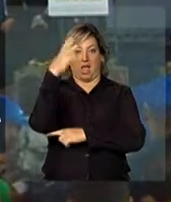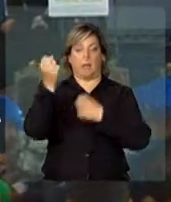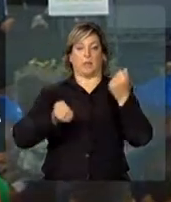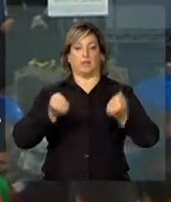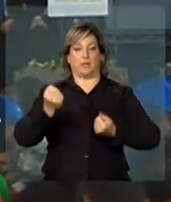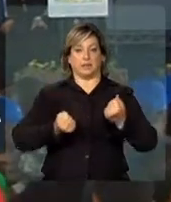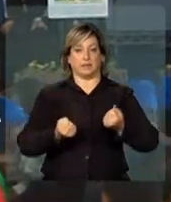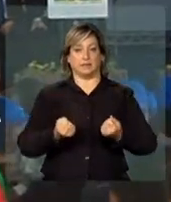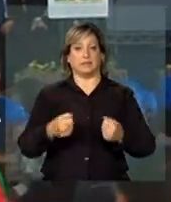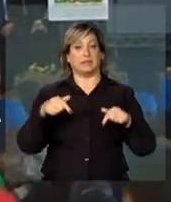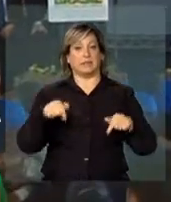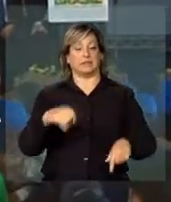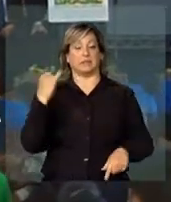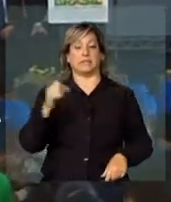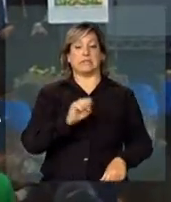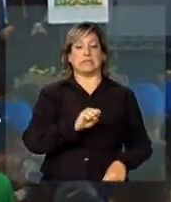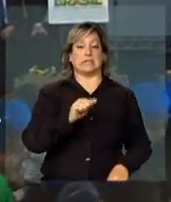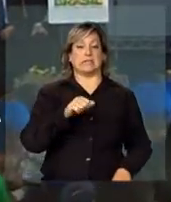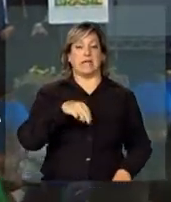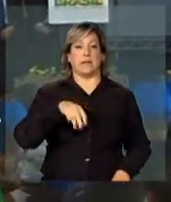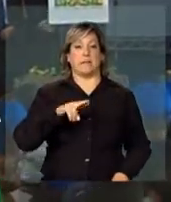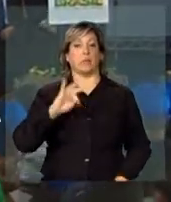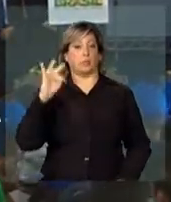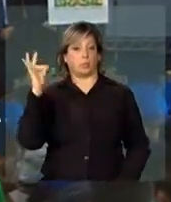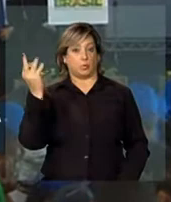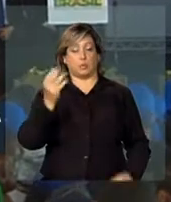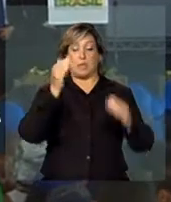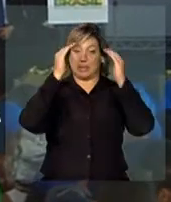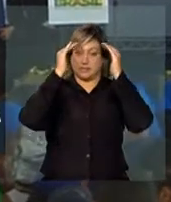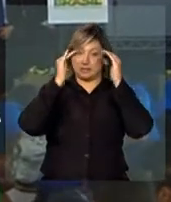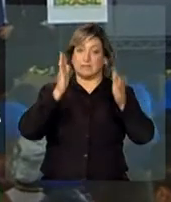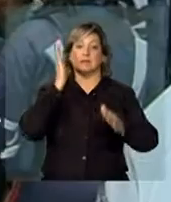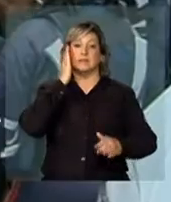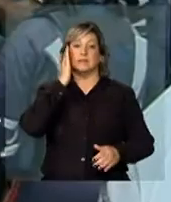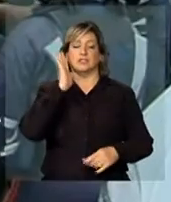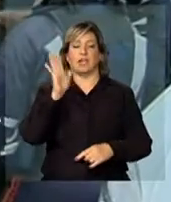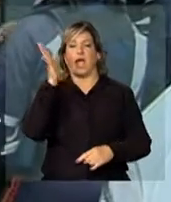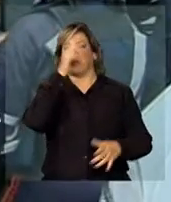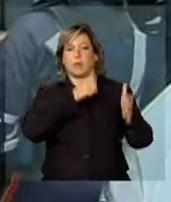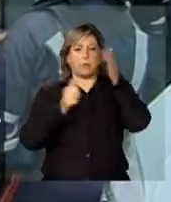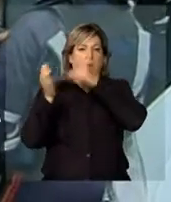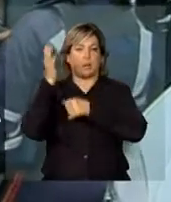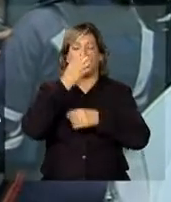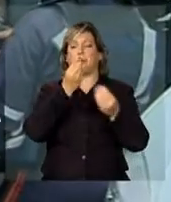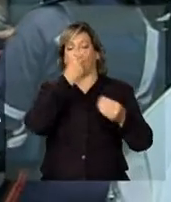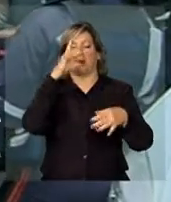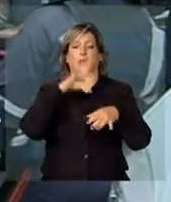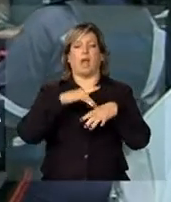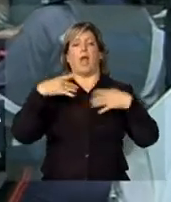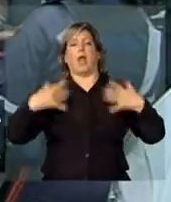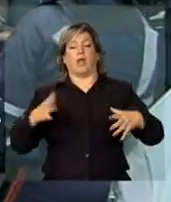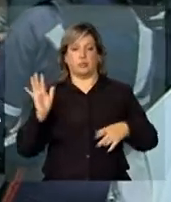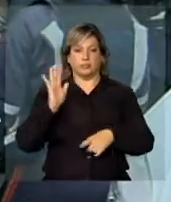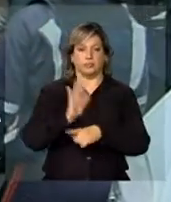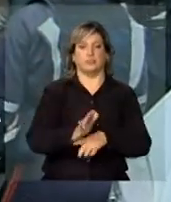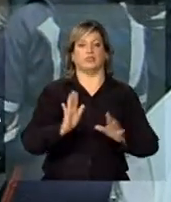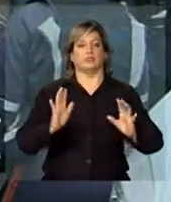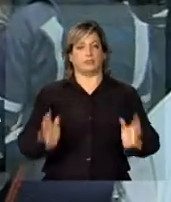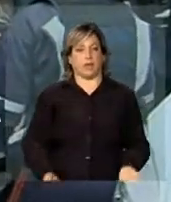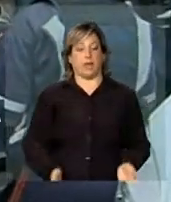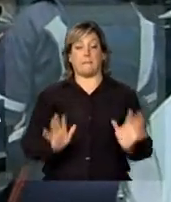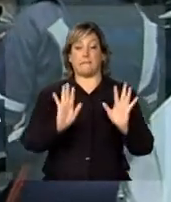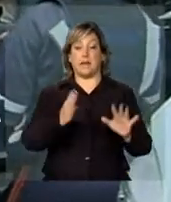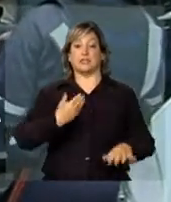já é uma marca que a população respeita e que já salvou muitas vidas aqui na nossa cidade. mas nós